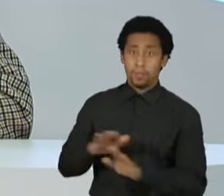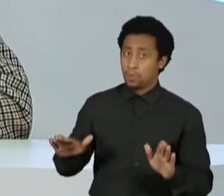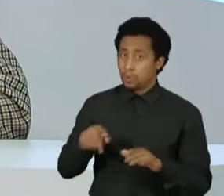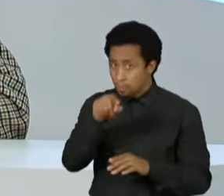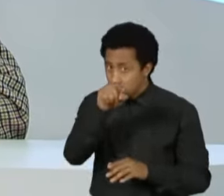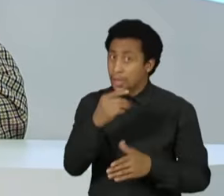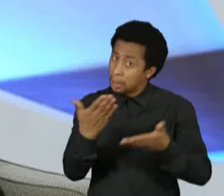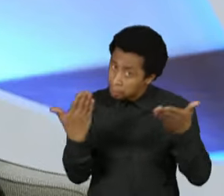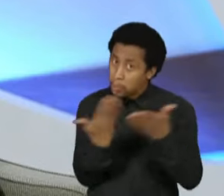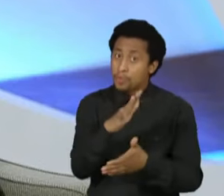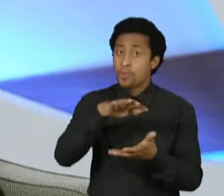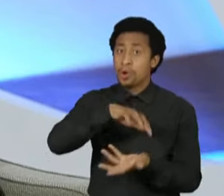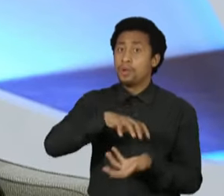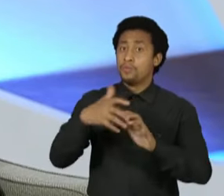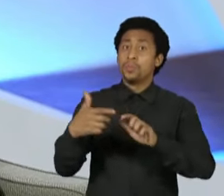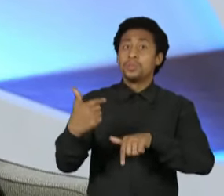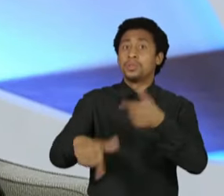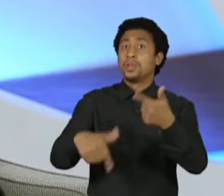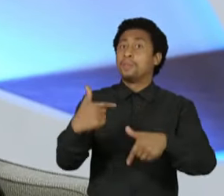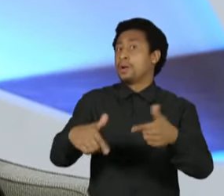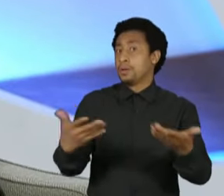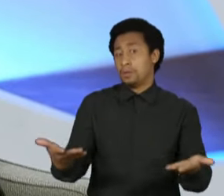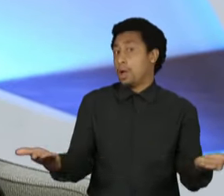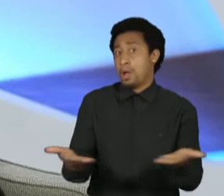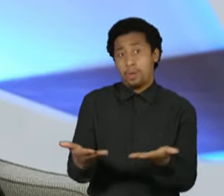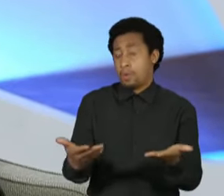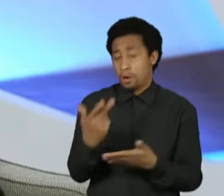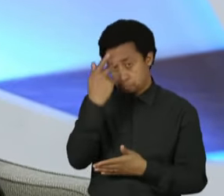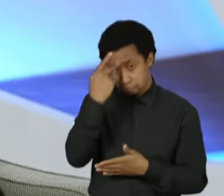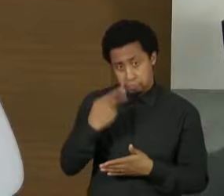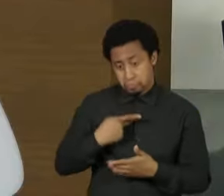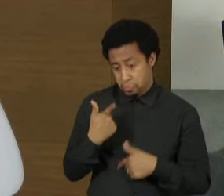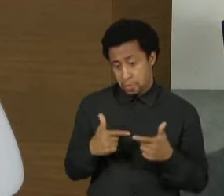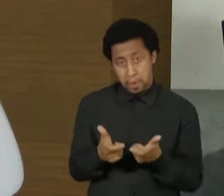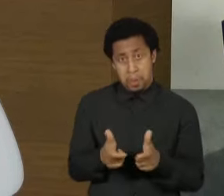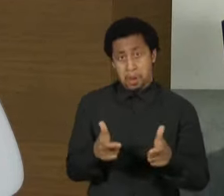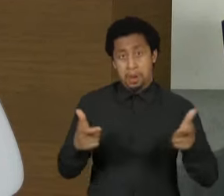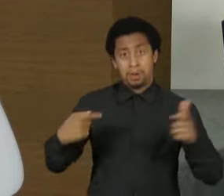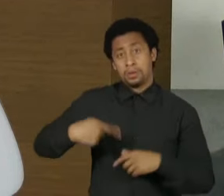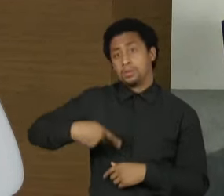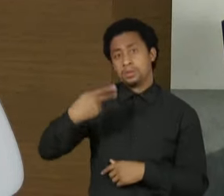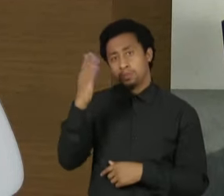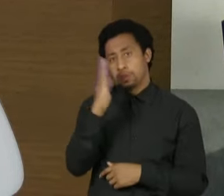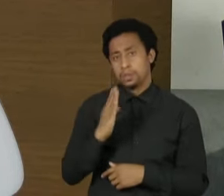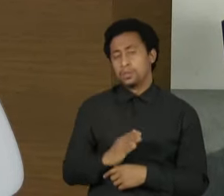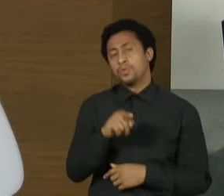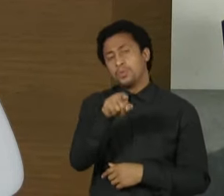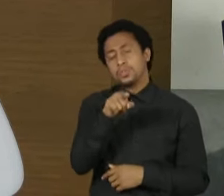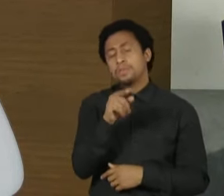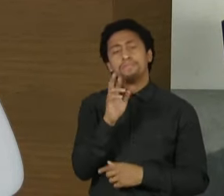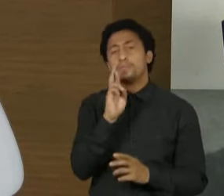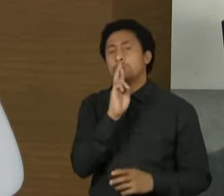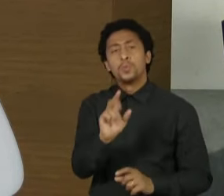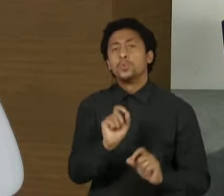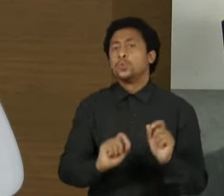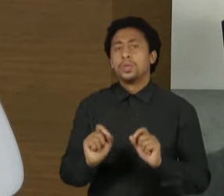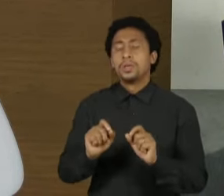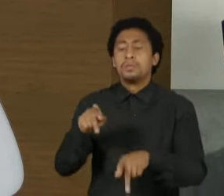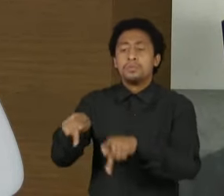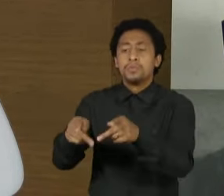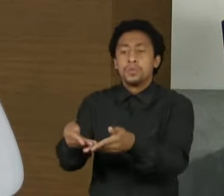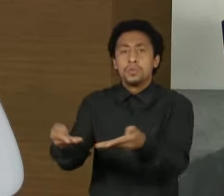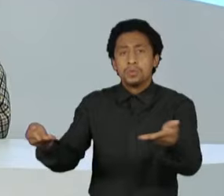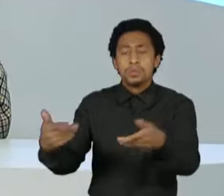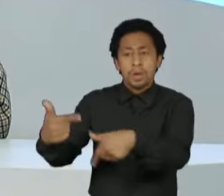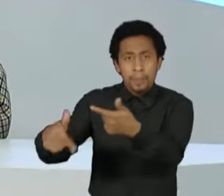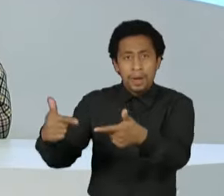favor da reforma trabalhista, que ajudou a aumentar essa informalidade no Brasil. Que resposta a senhora dá para esse trabalhador que está perdendo esses direitos e está cada vez mais